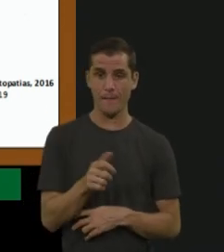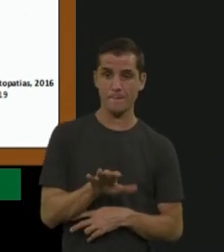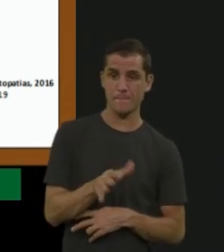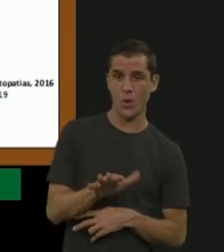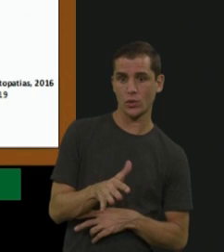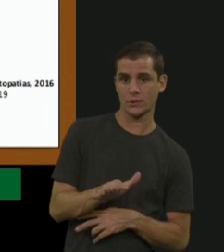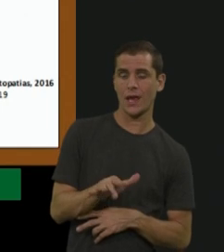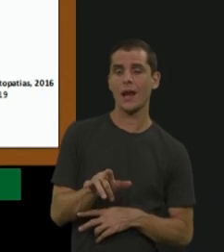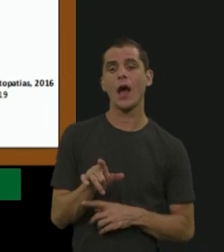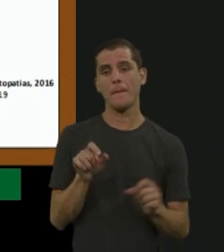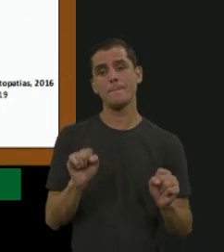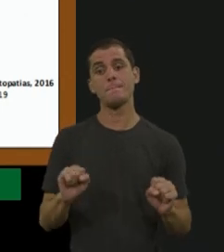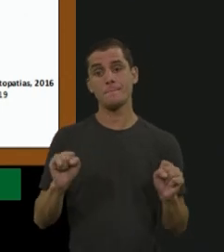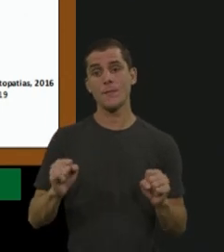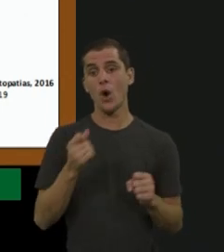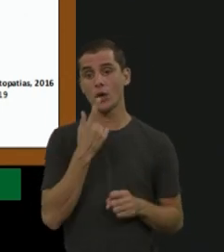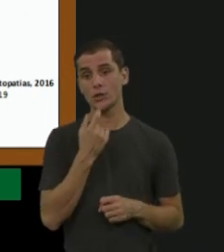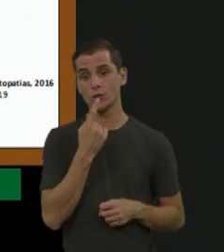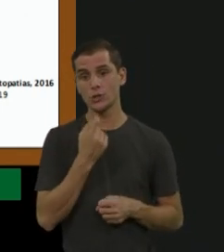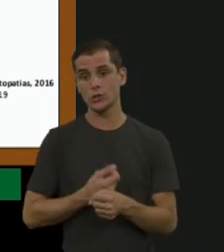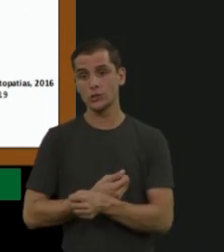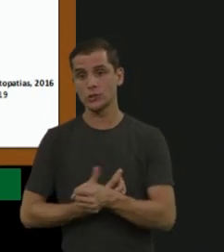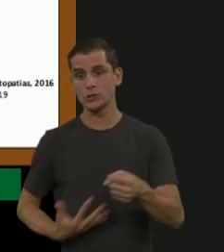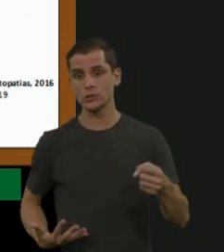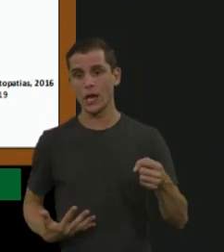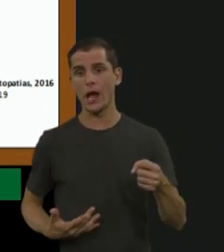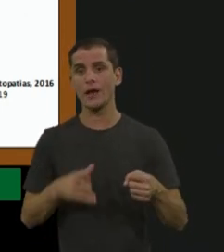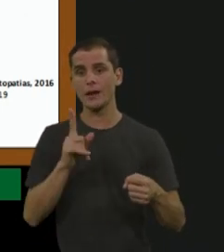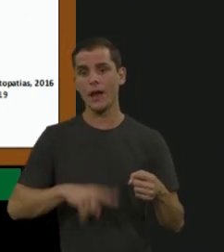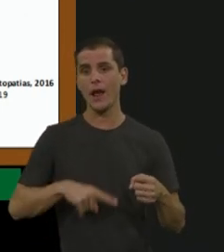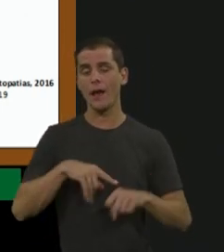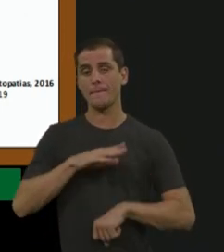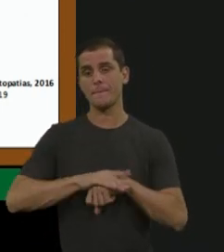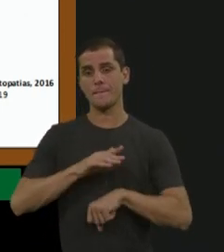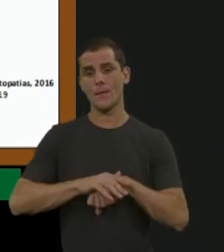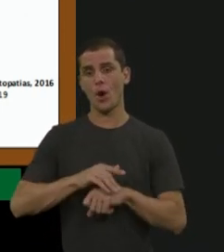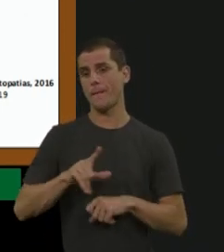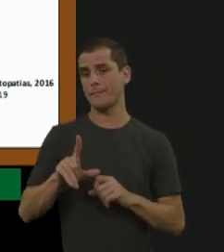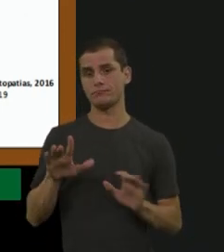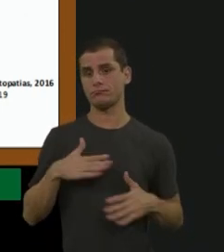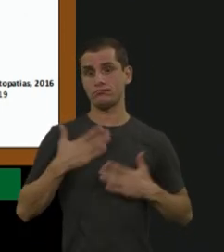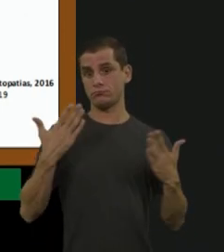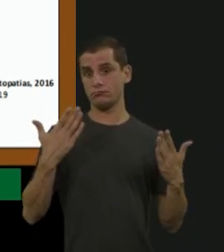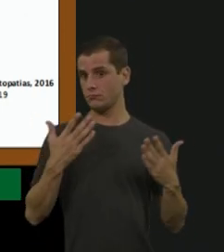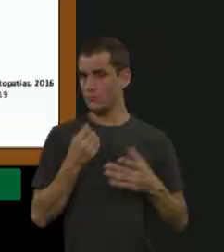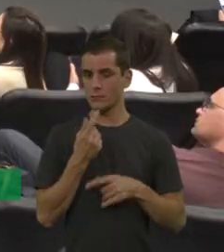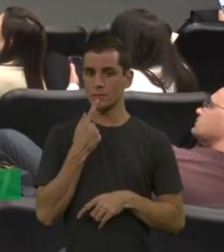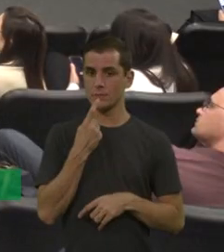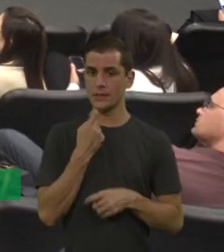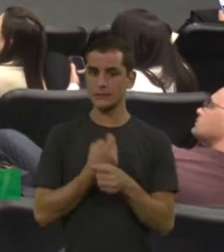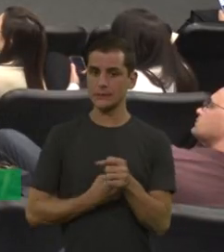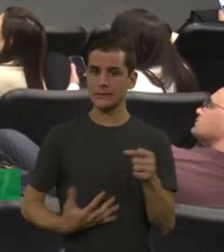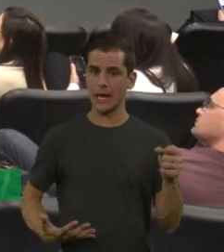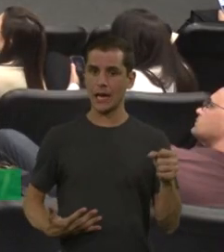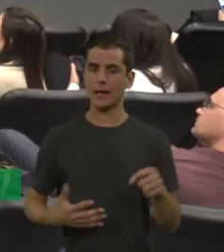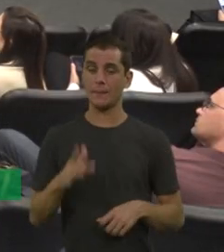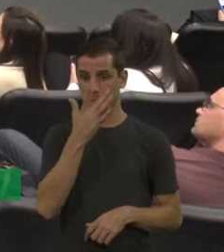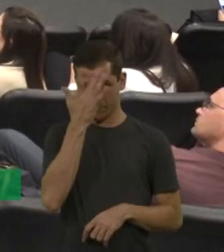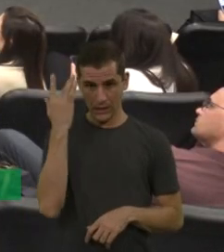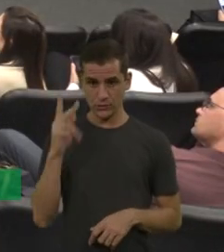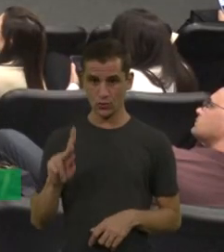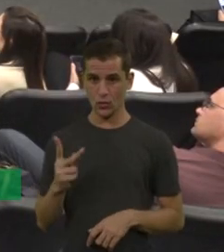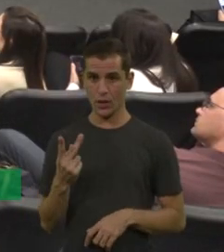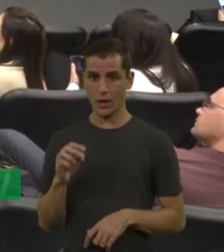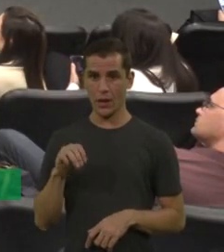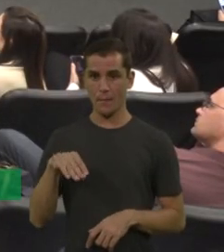o grave, eles podem ter o que a gente chama de sangramento espontâneo, do nada sangrar. E o hemofílico pode sangrar em qualquer